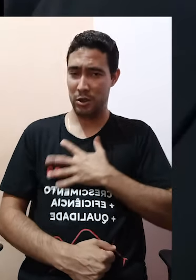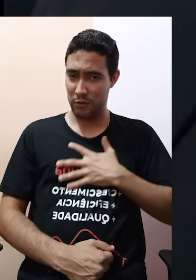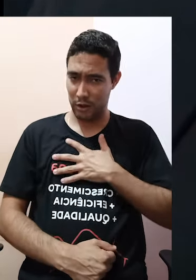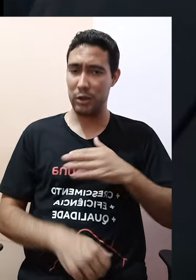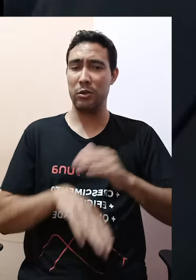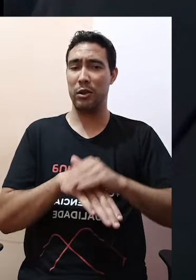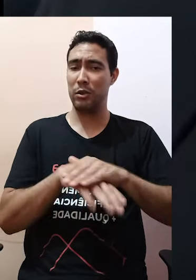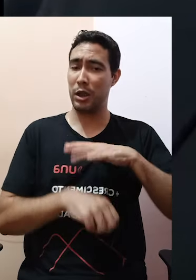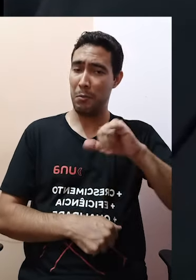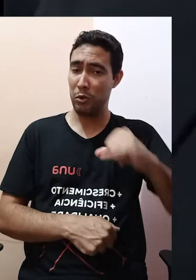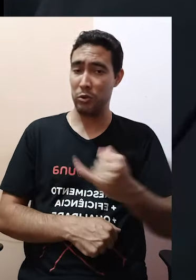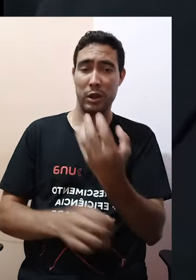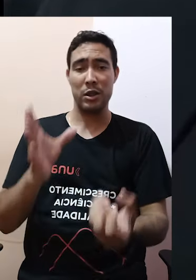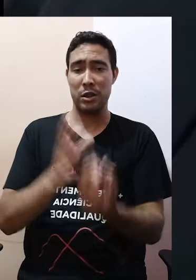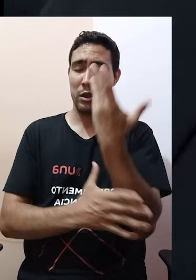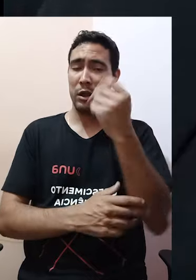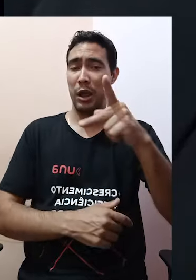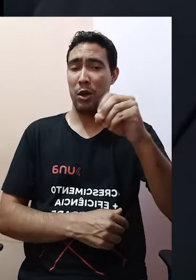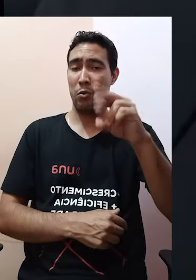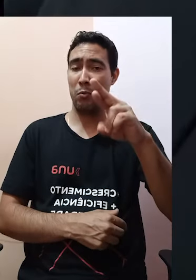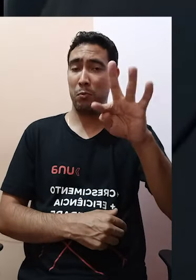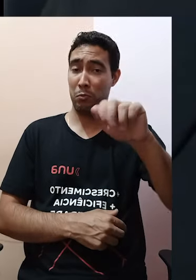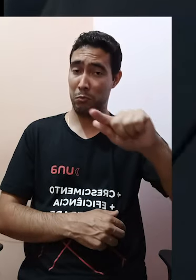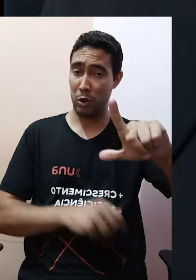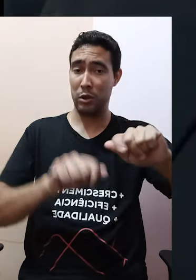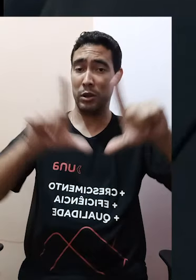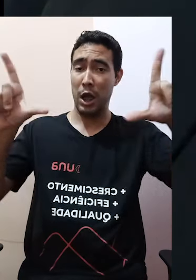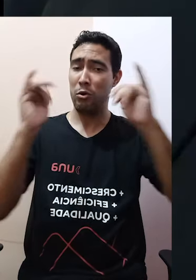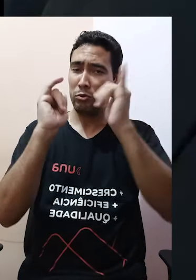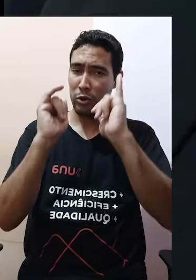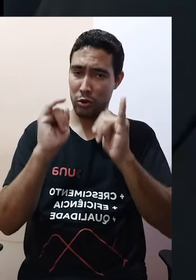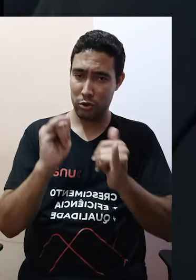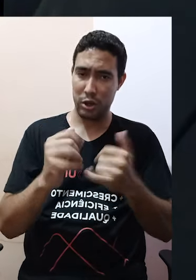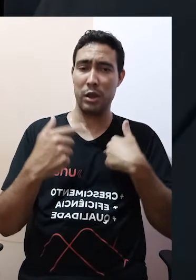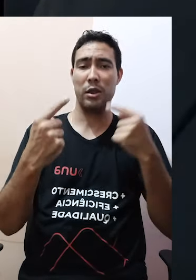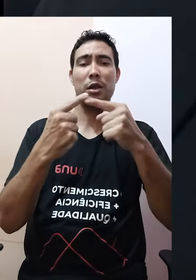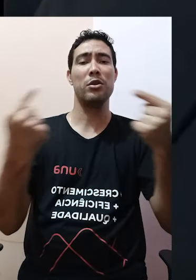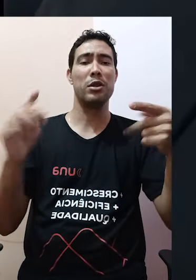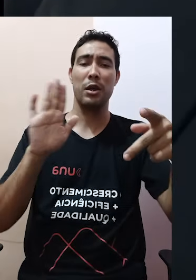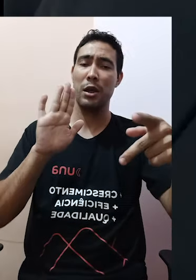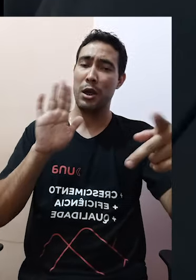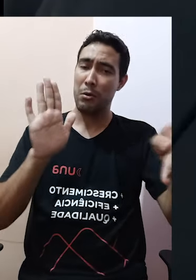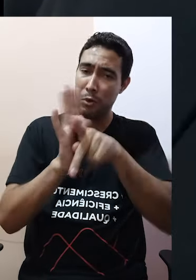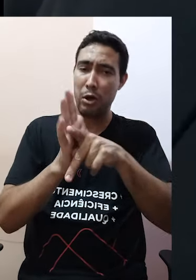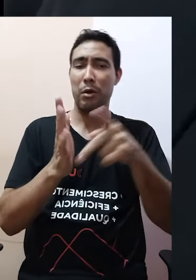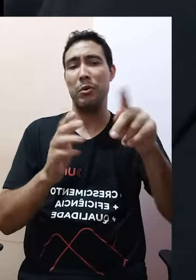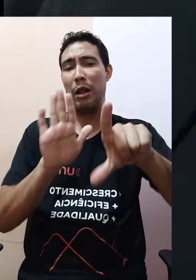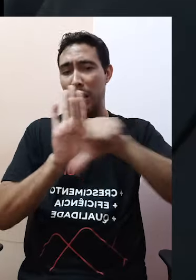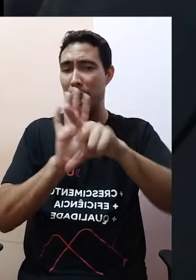Eu estou tendo a oportunidade de produzir um portal de notícias, projeto de leis de incentivo à cultura, e isso tem me dado muito